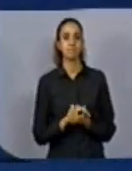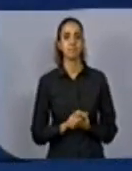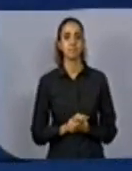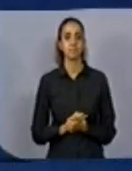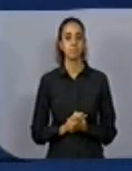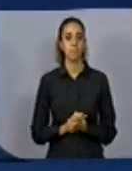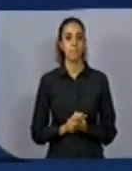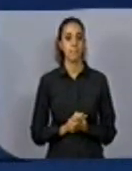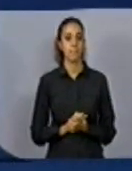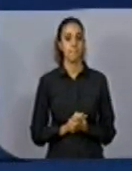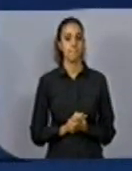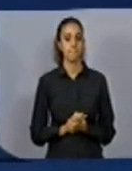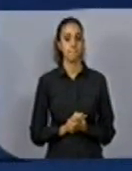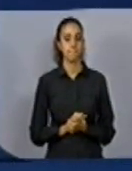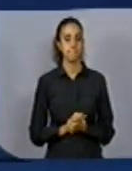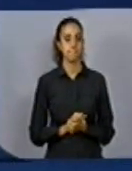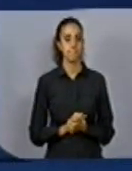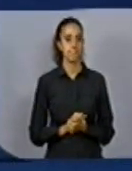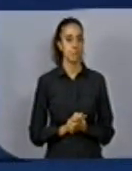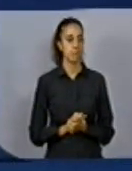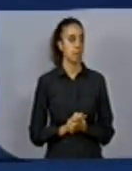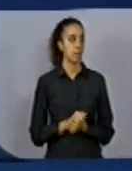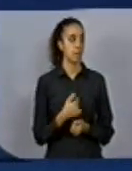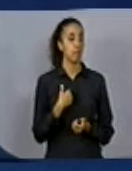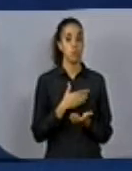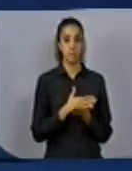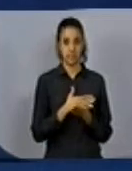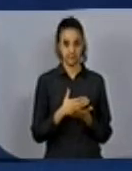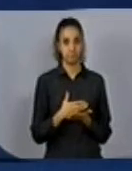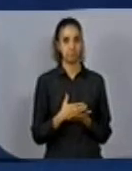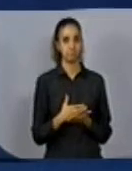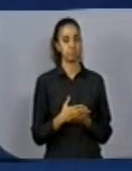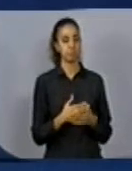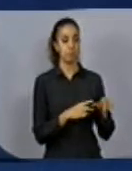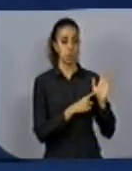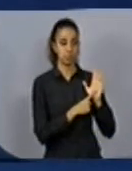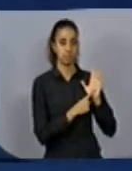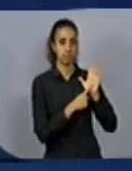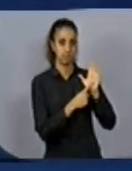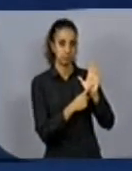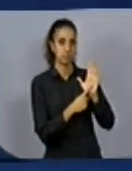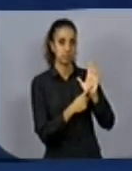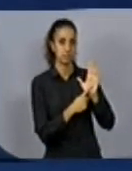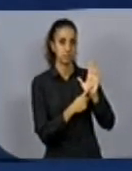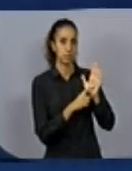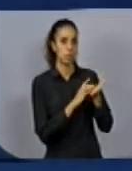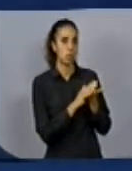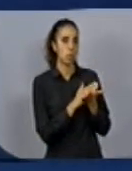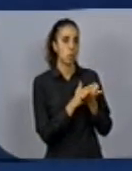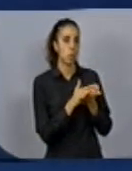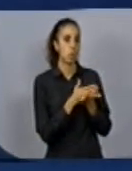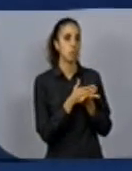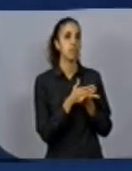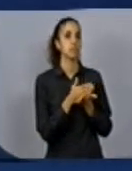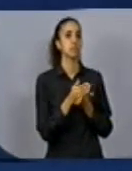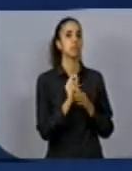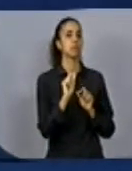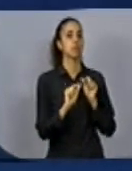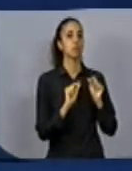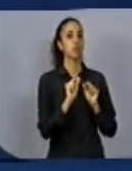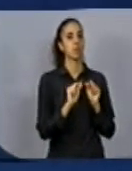eu vou iniciar os meus destaques a partir da questão dos